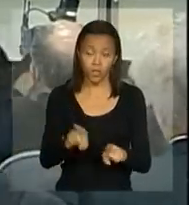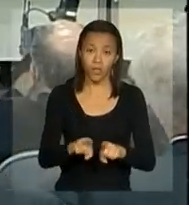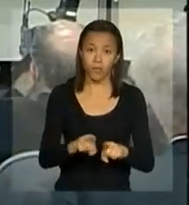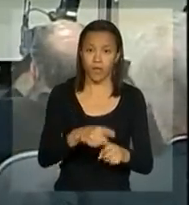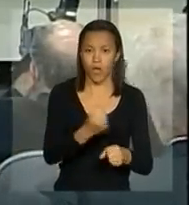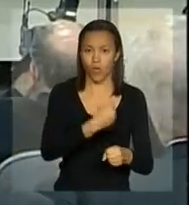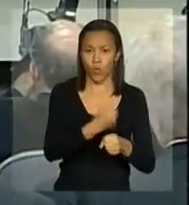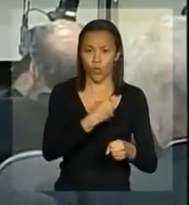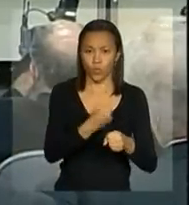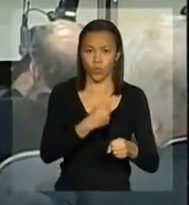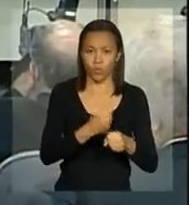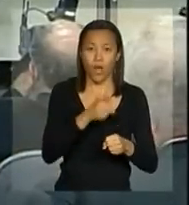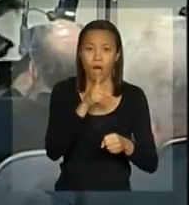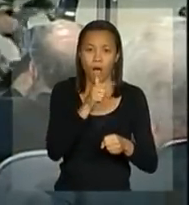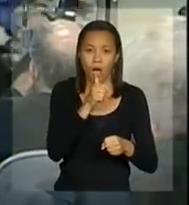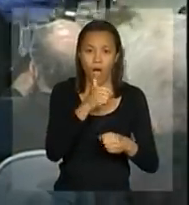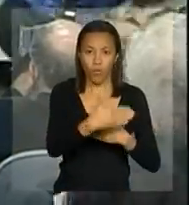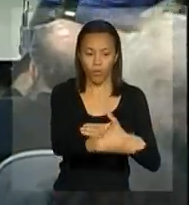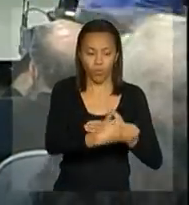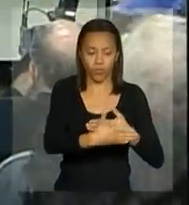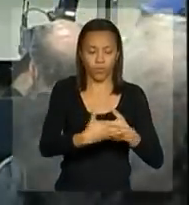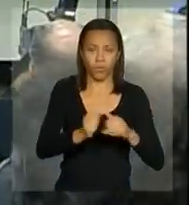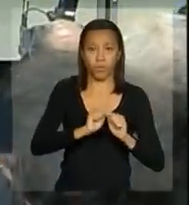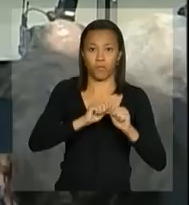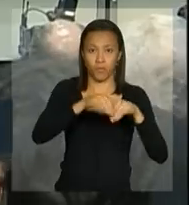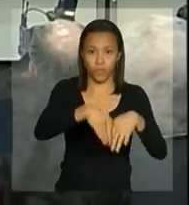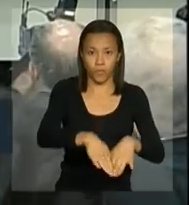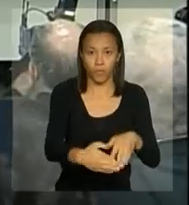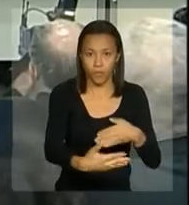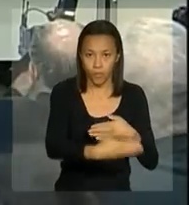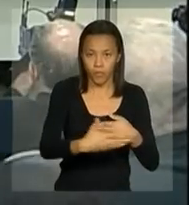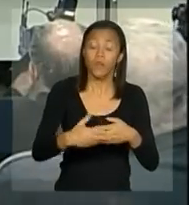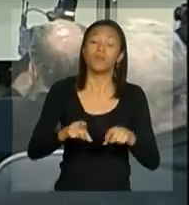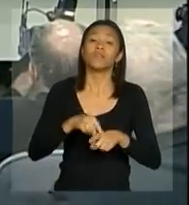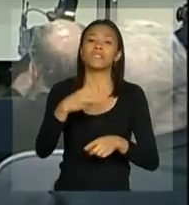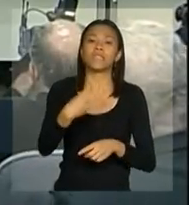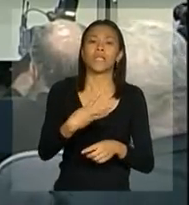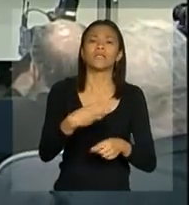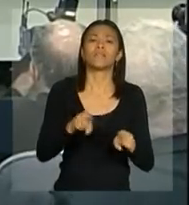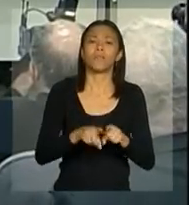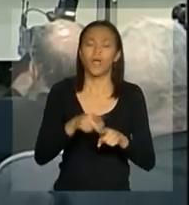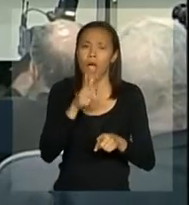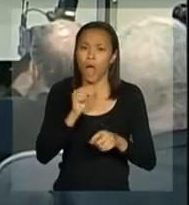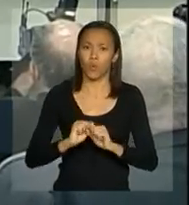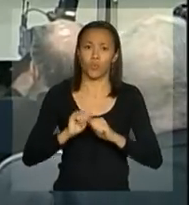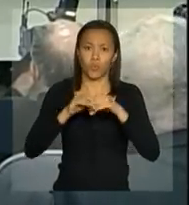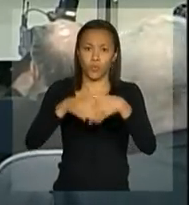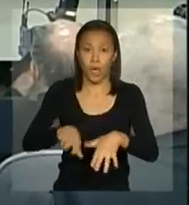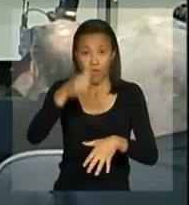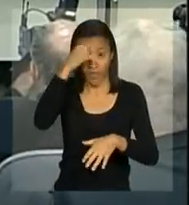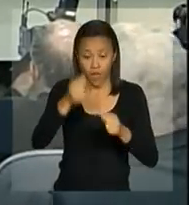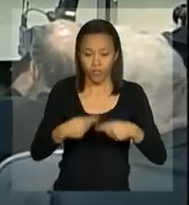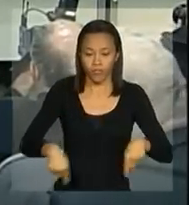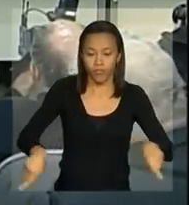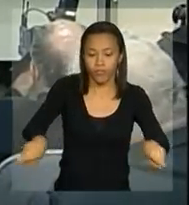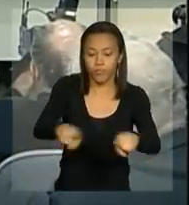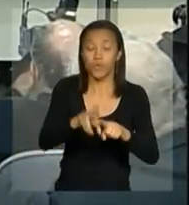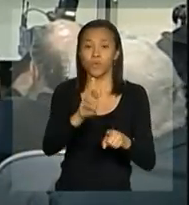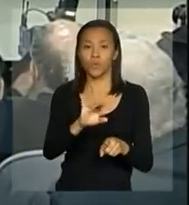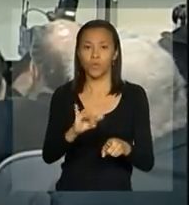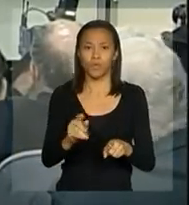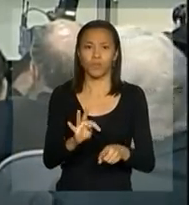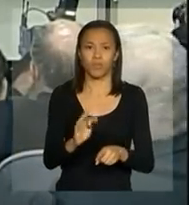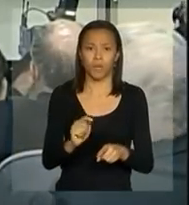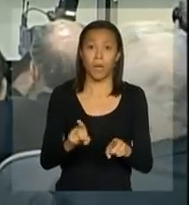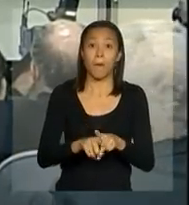comportas de regulação no município de Itajaí, construção de três barragens de contenção de cheias nos rios Tributários Tayó,